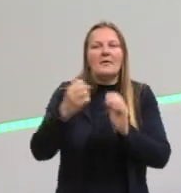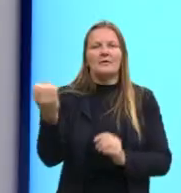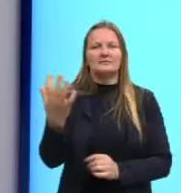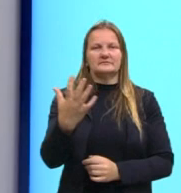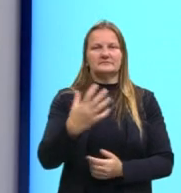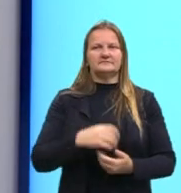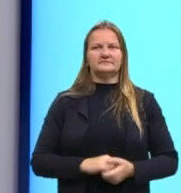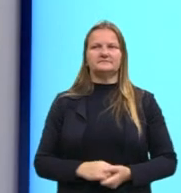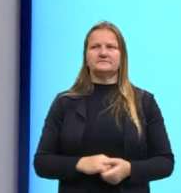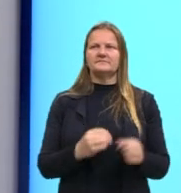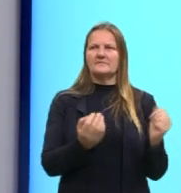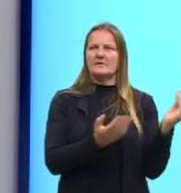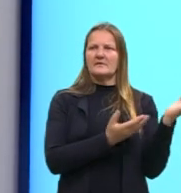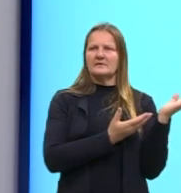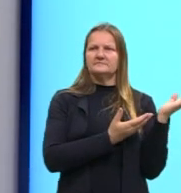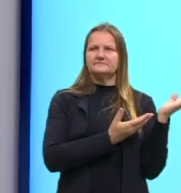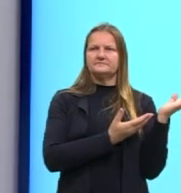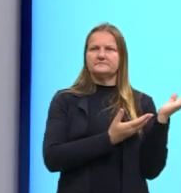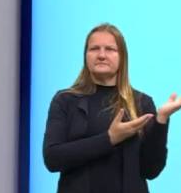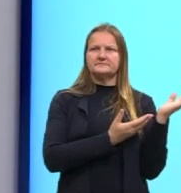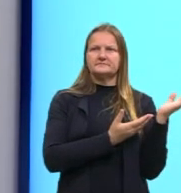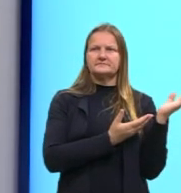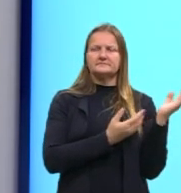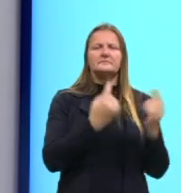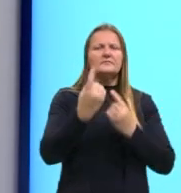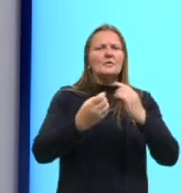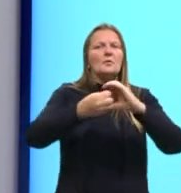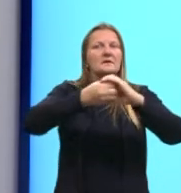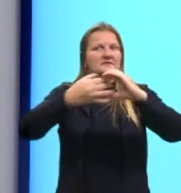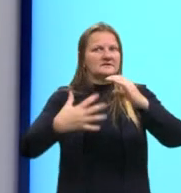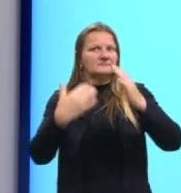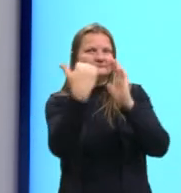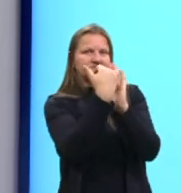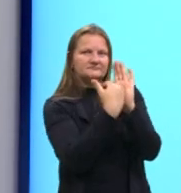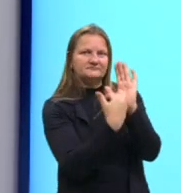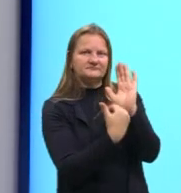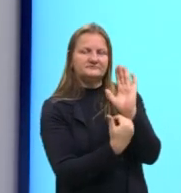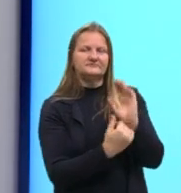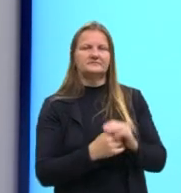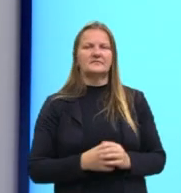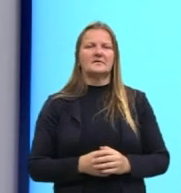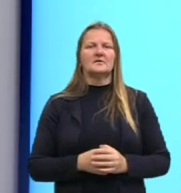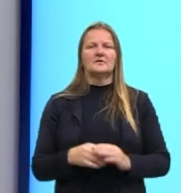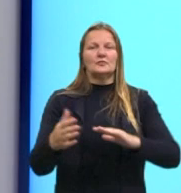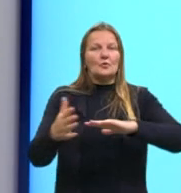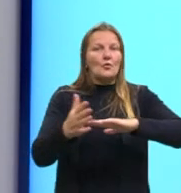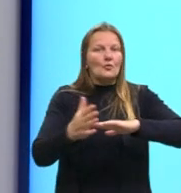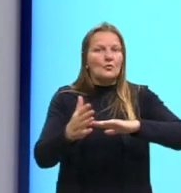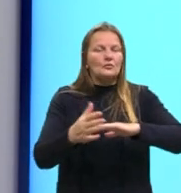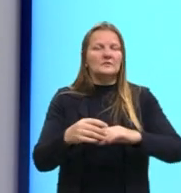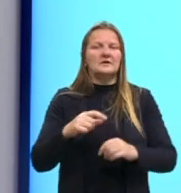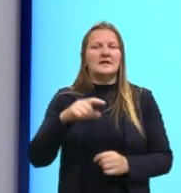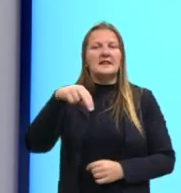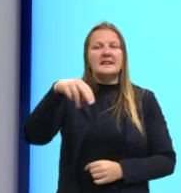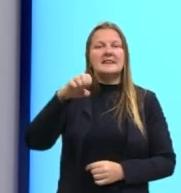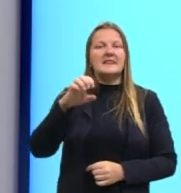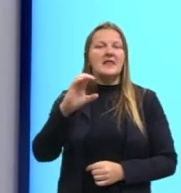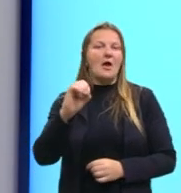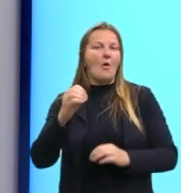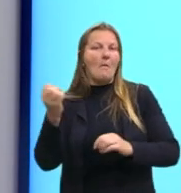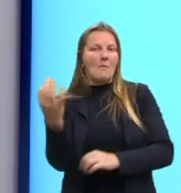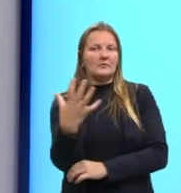Seguindo algumas características ainda. Pós-modernidade, contemporaneidade, neomodernidade,